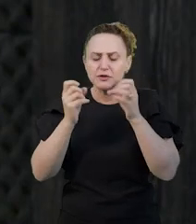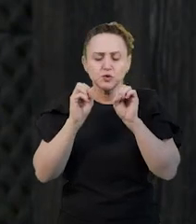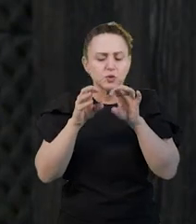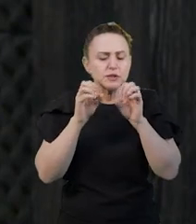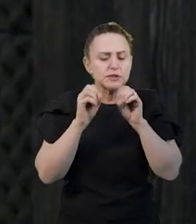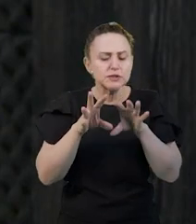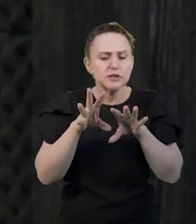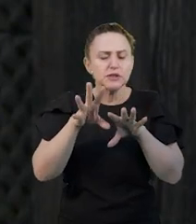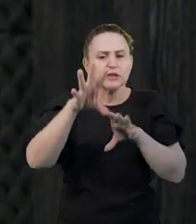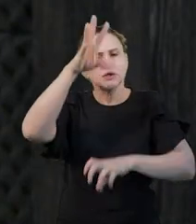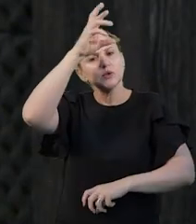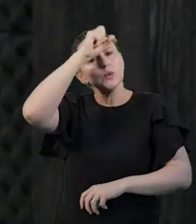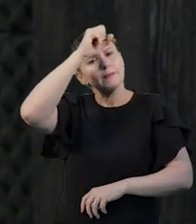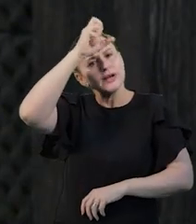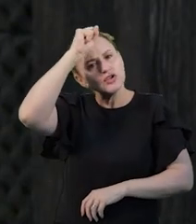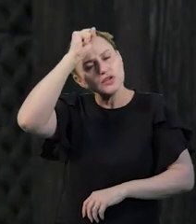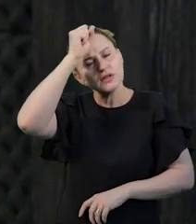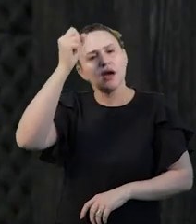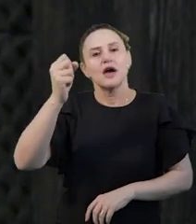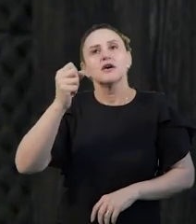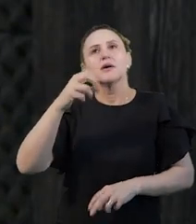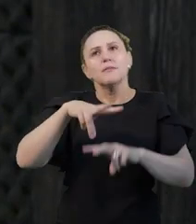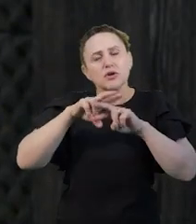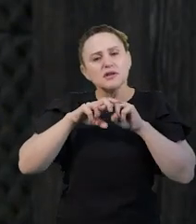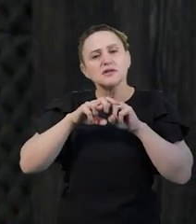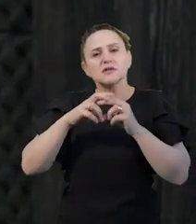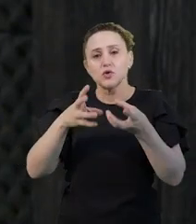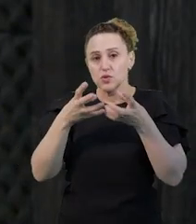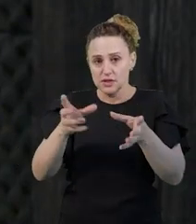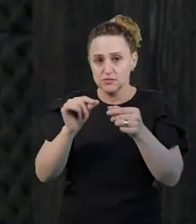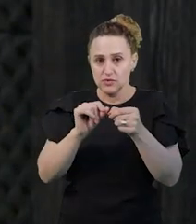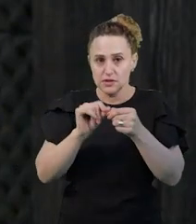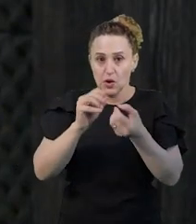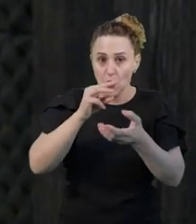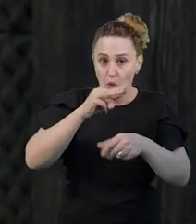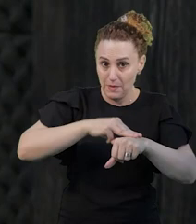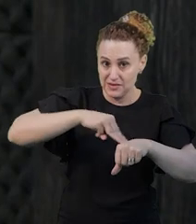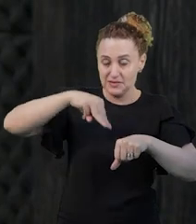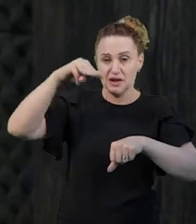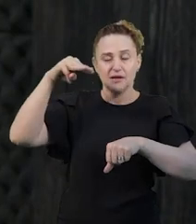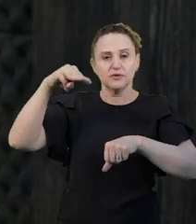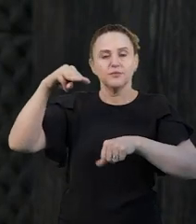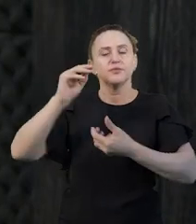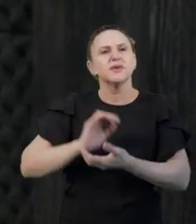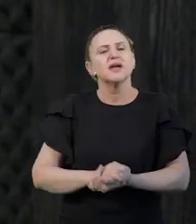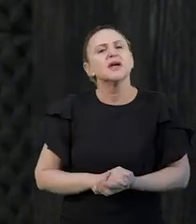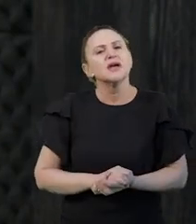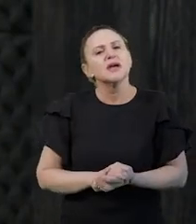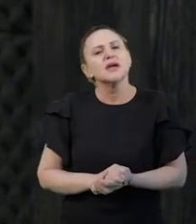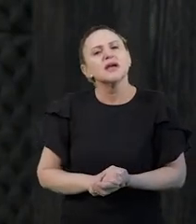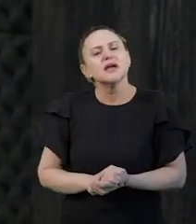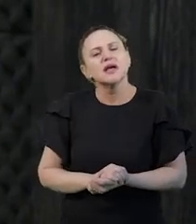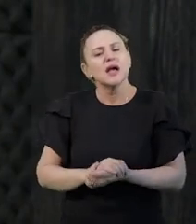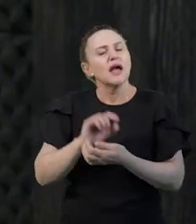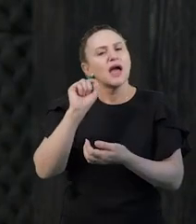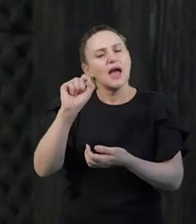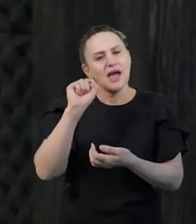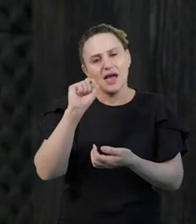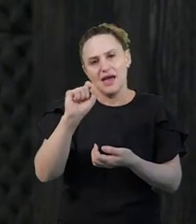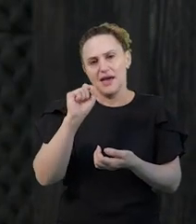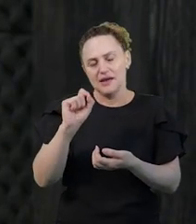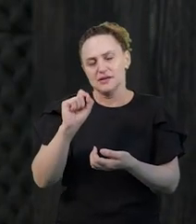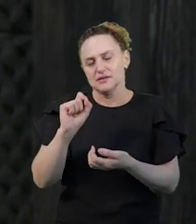isso que me levou a buscar um mestrado. E a modelagem se fazia como uma